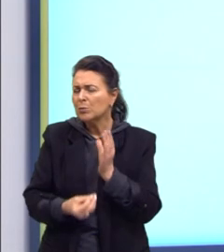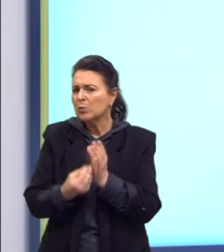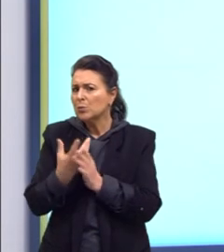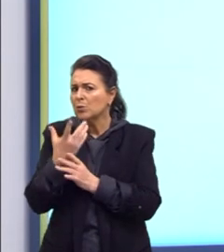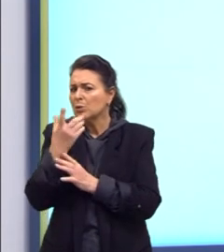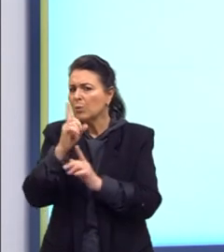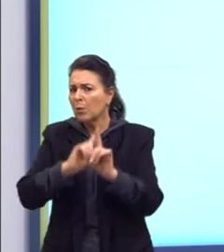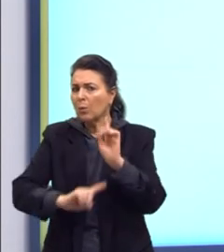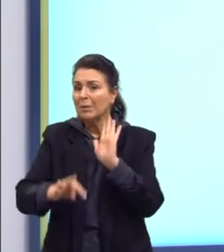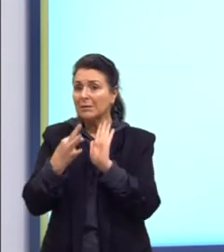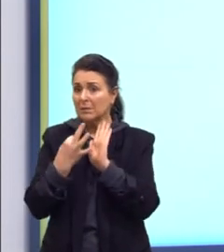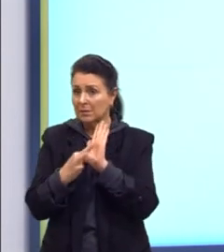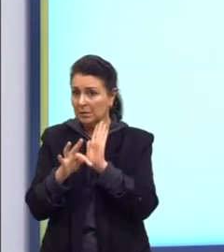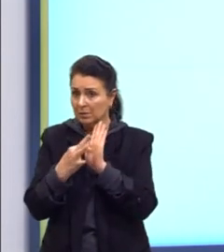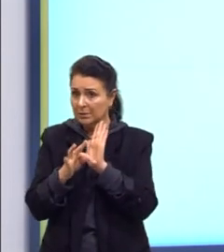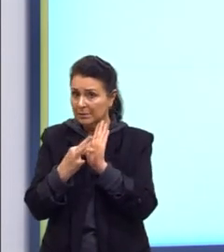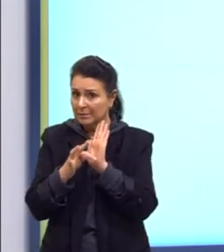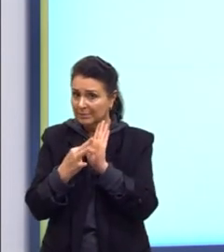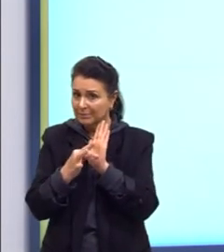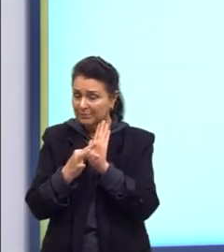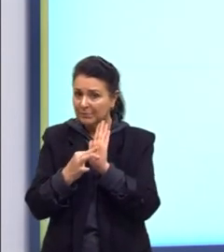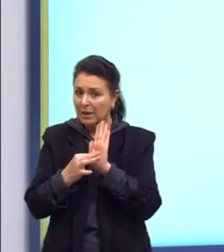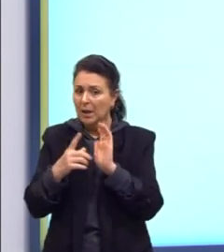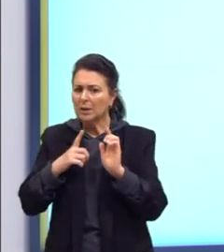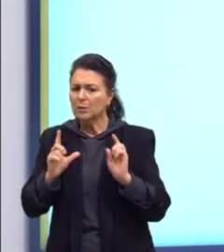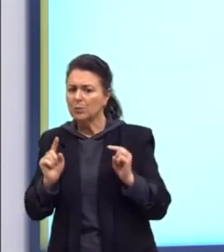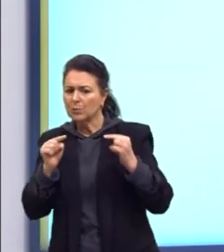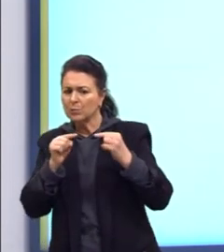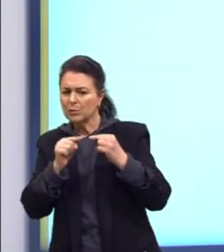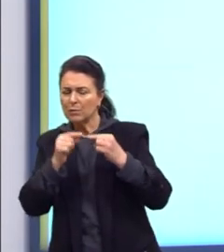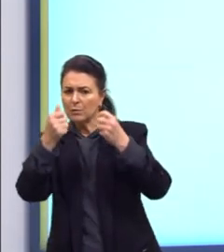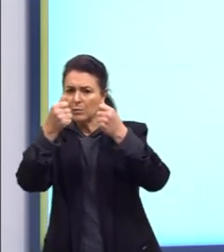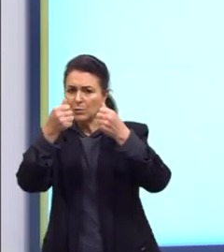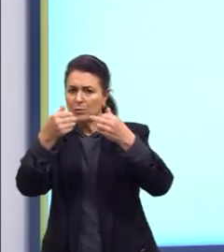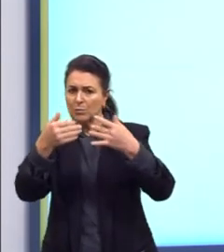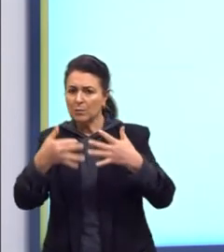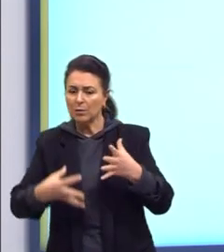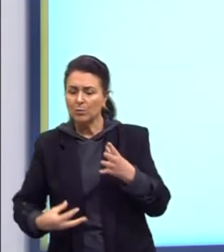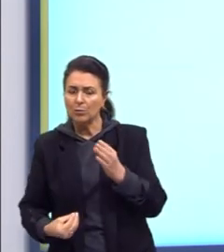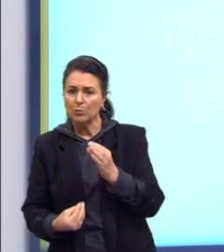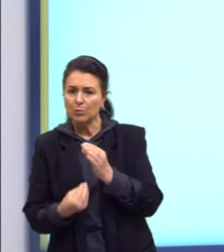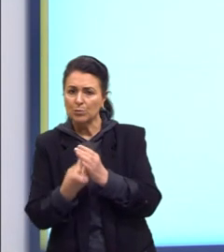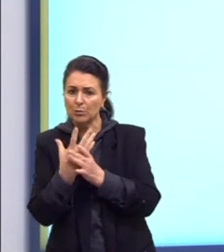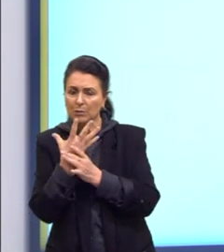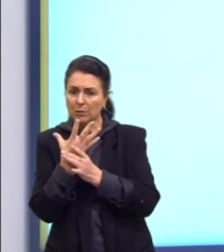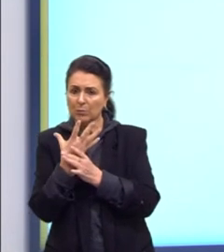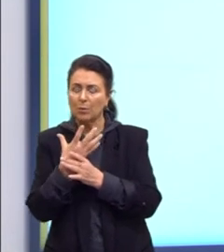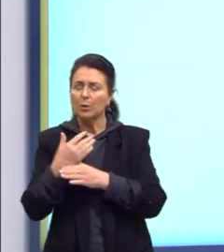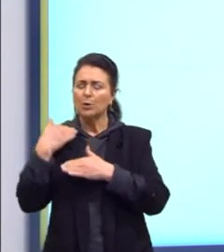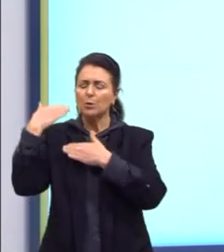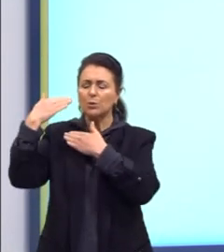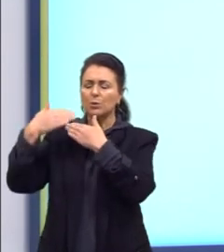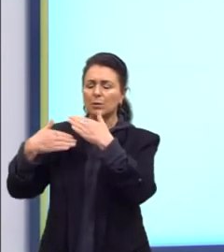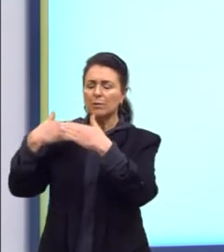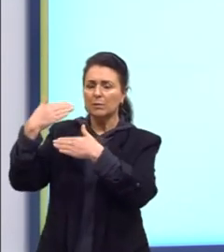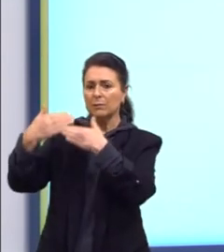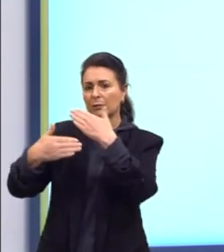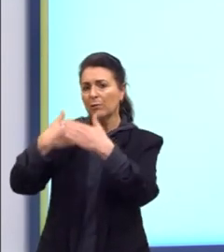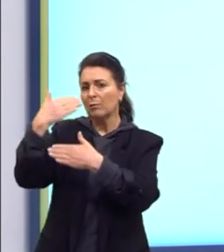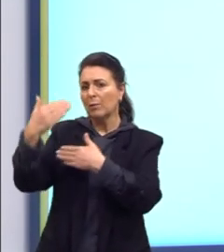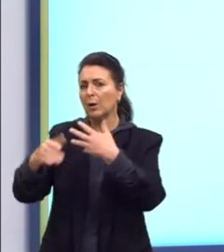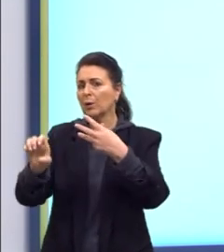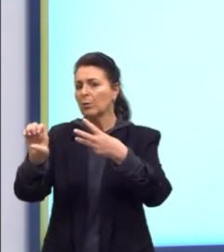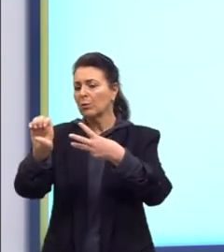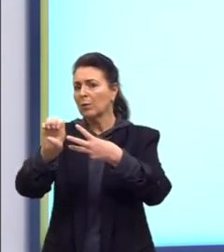algumas teorias com o objetivo de explicar o surgimento e desenvolvimento das